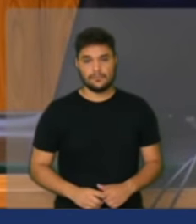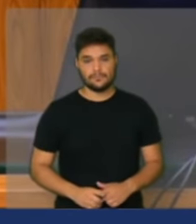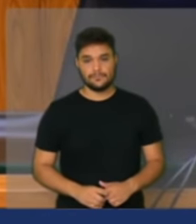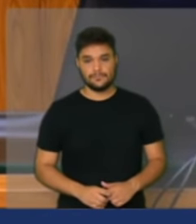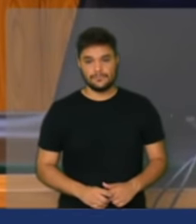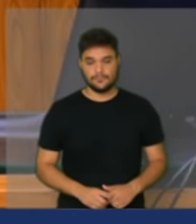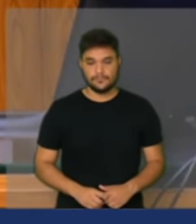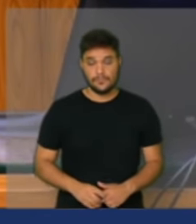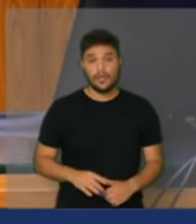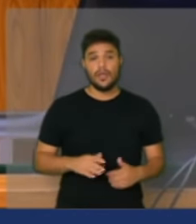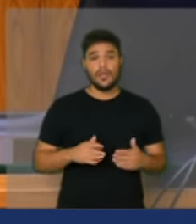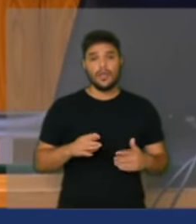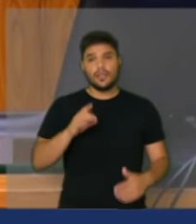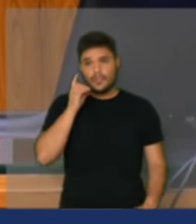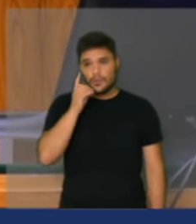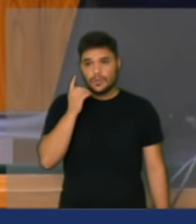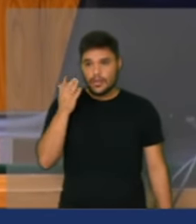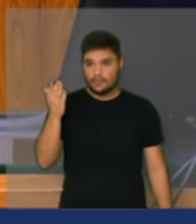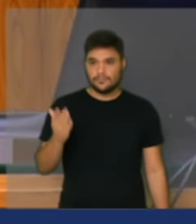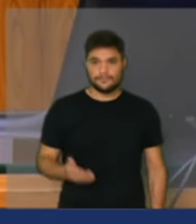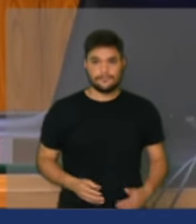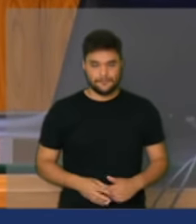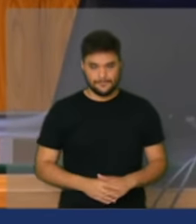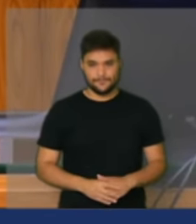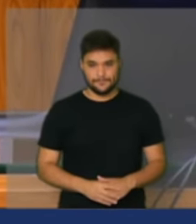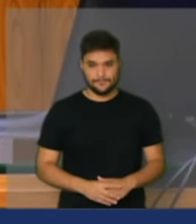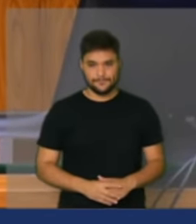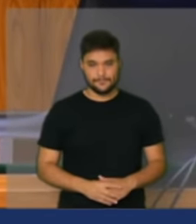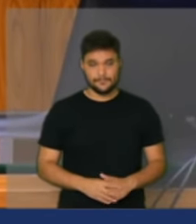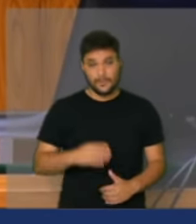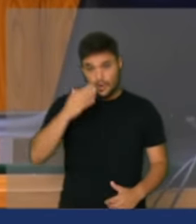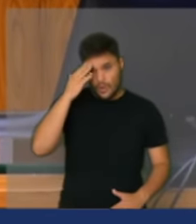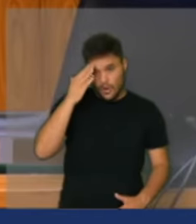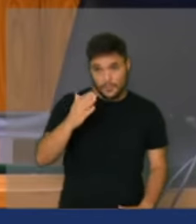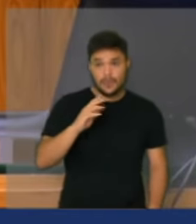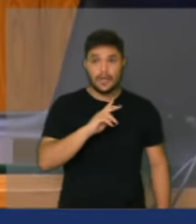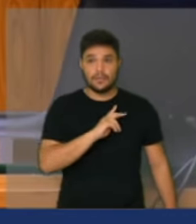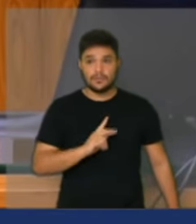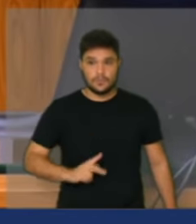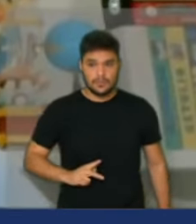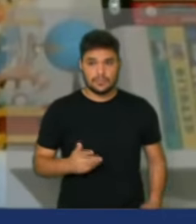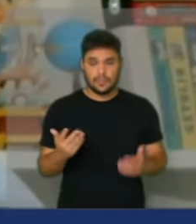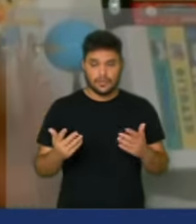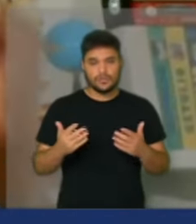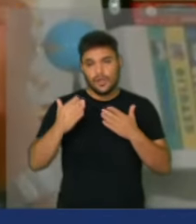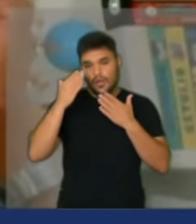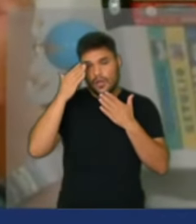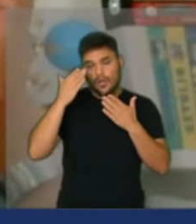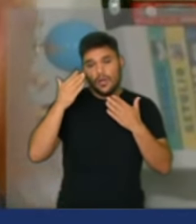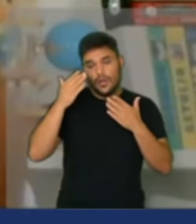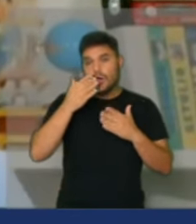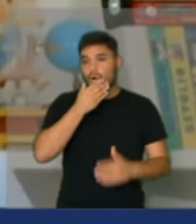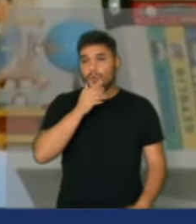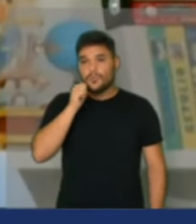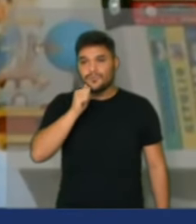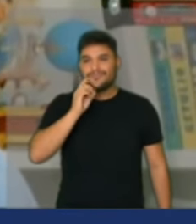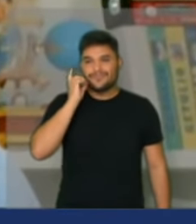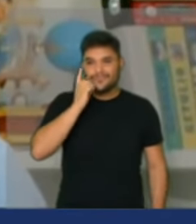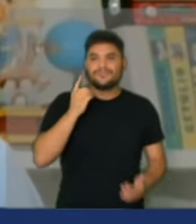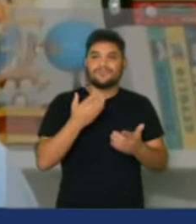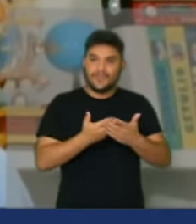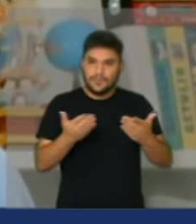Com a palavra, deputado. Obrigado, senhor presidente, senhoras e senhores deputados.